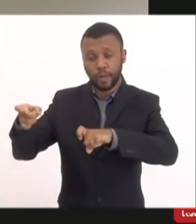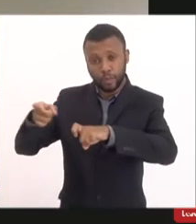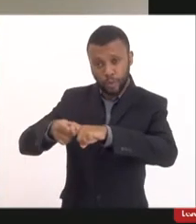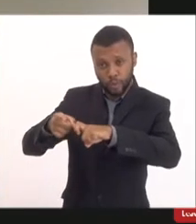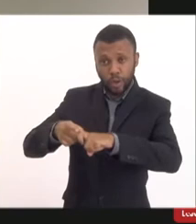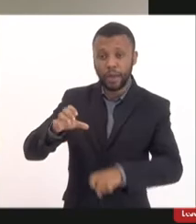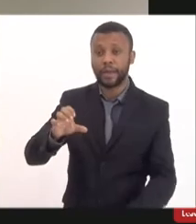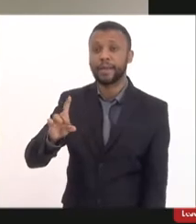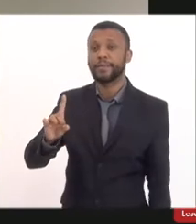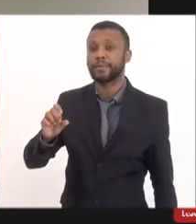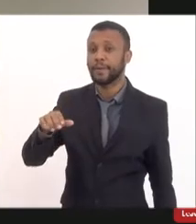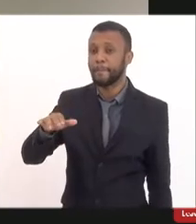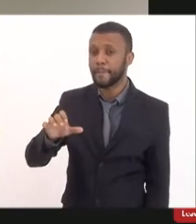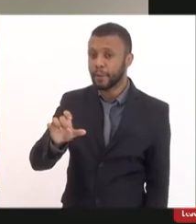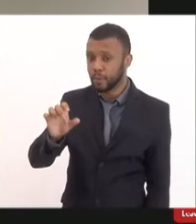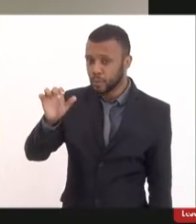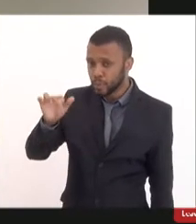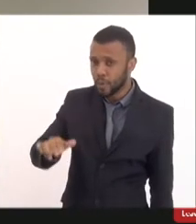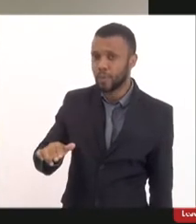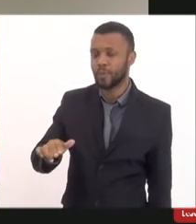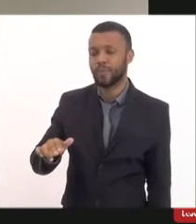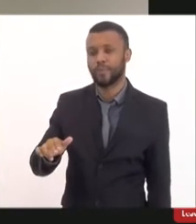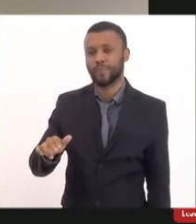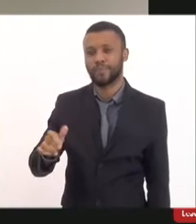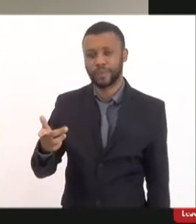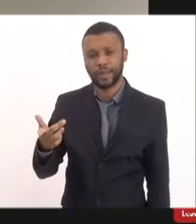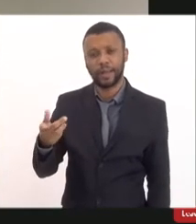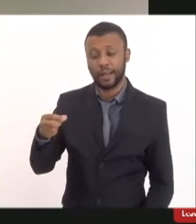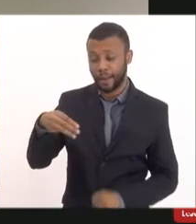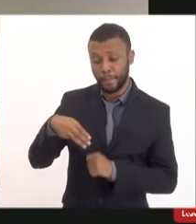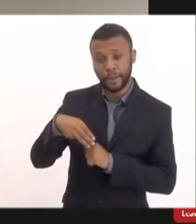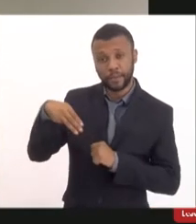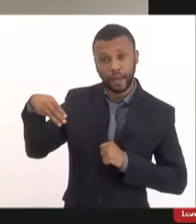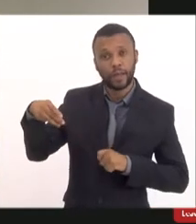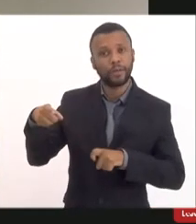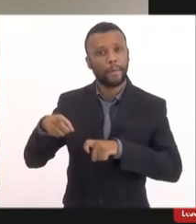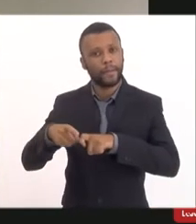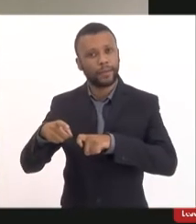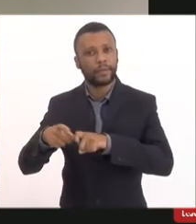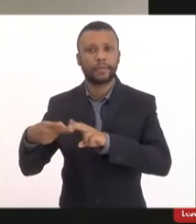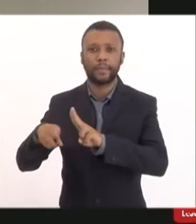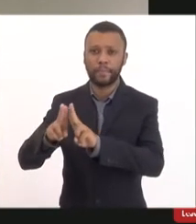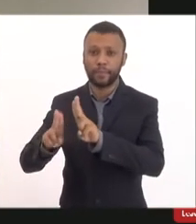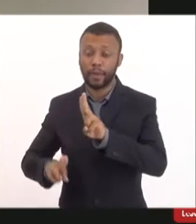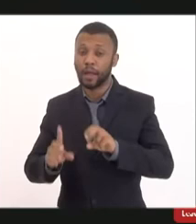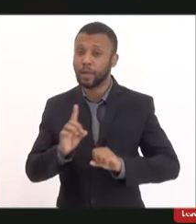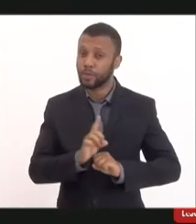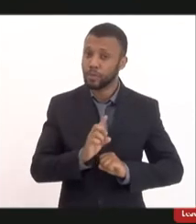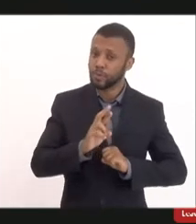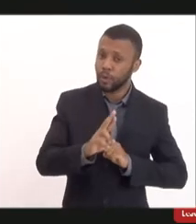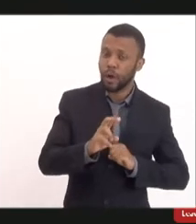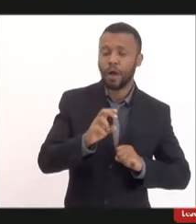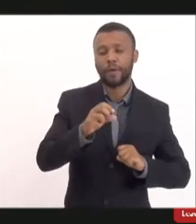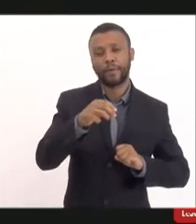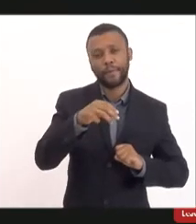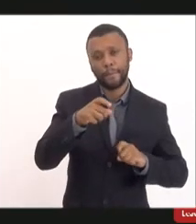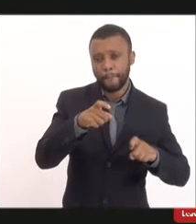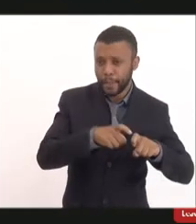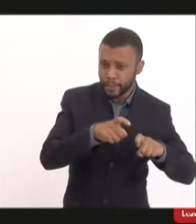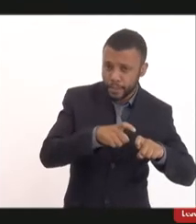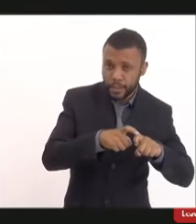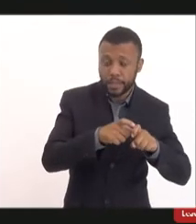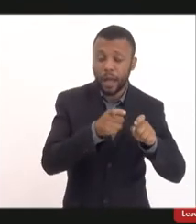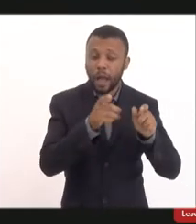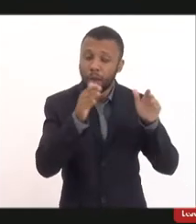Migovski acho que acertei o dele ele é mestre em medicina pelo UFRJ e doutor em medicina em concentração de